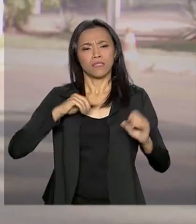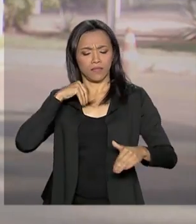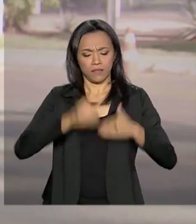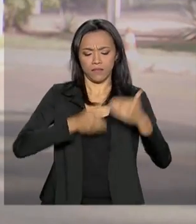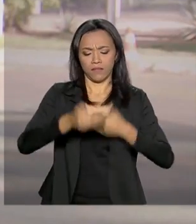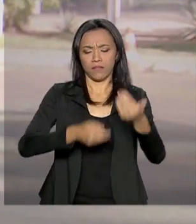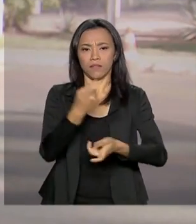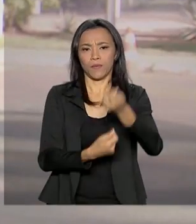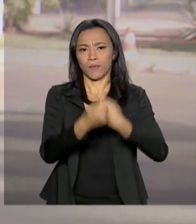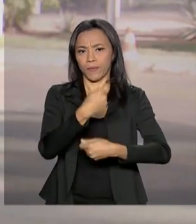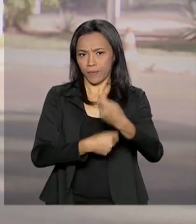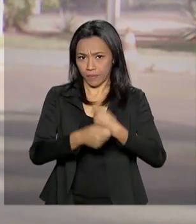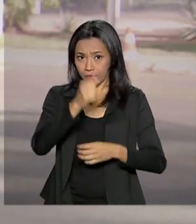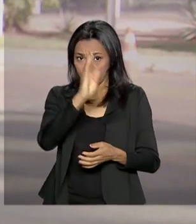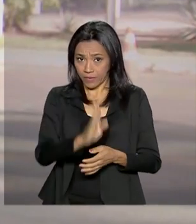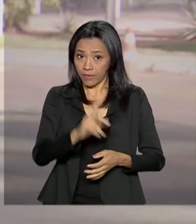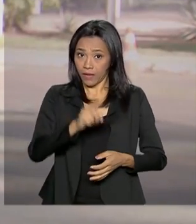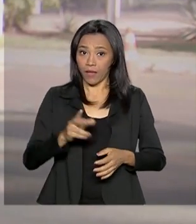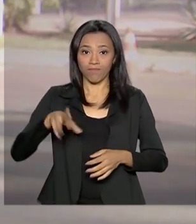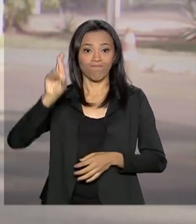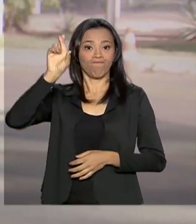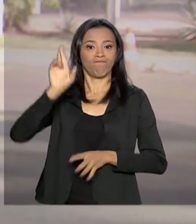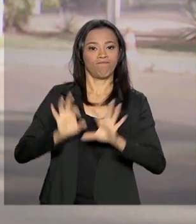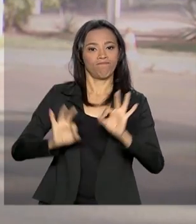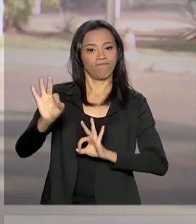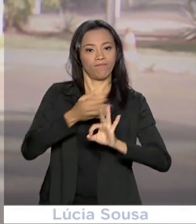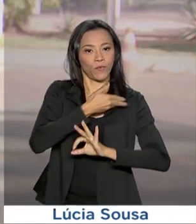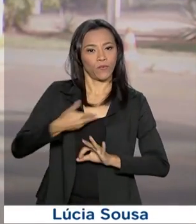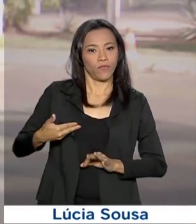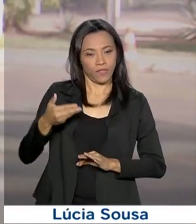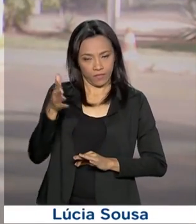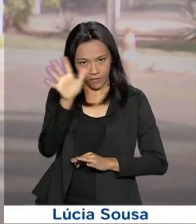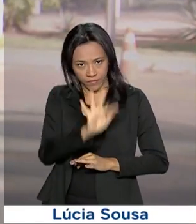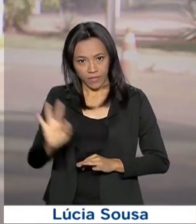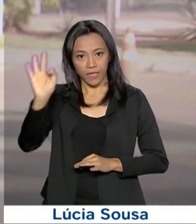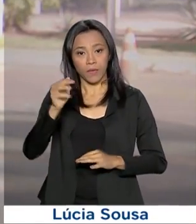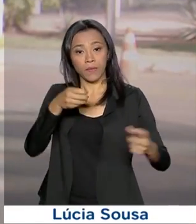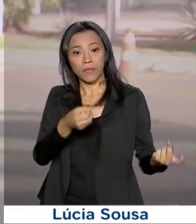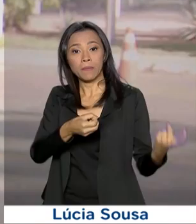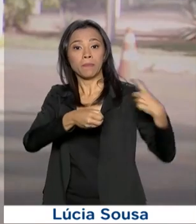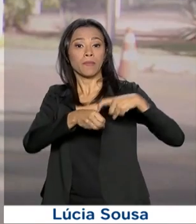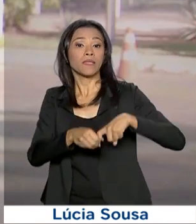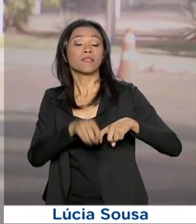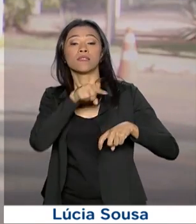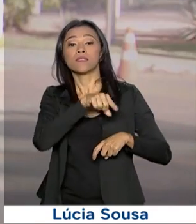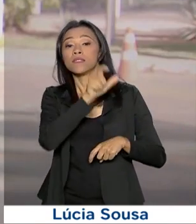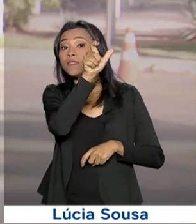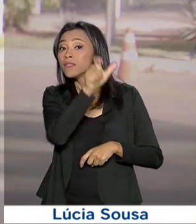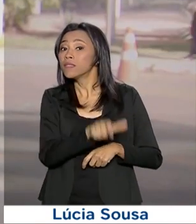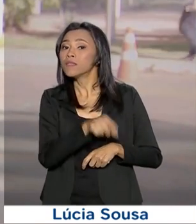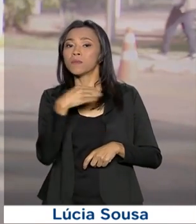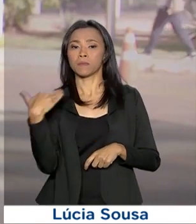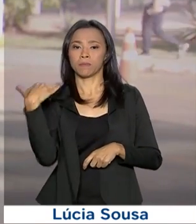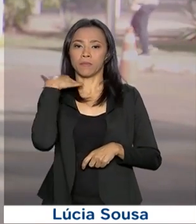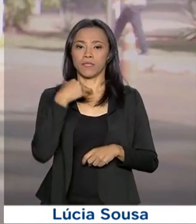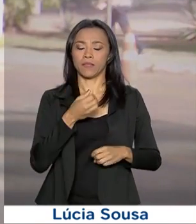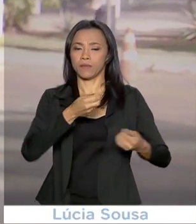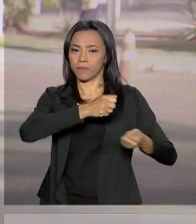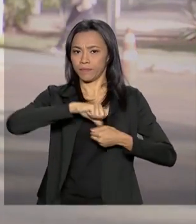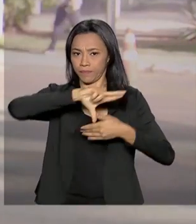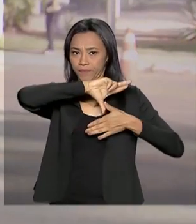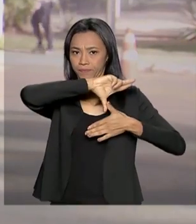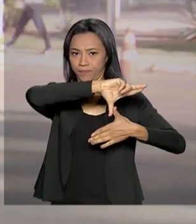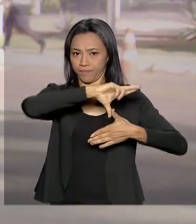é organizado pelo governo federal em parceria com o Banco de Desenvolvimento da América Latina. Durante o encontro aqui no